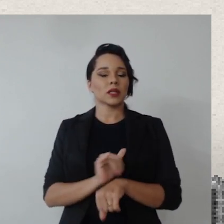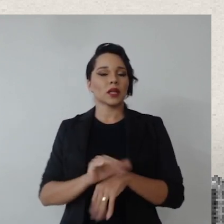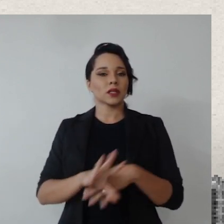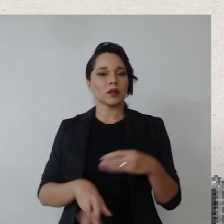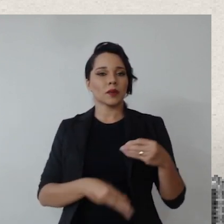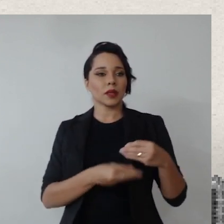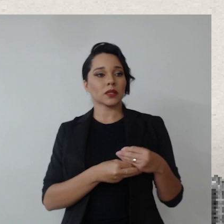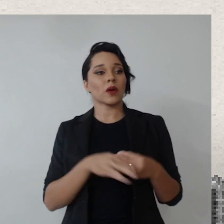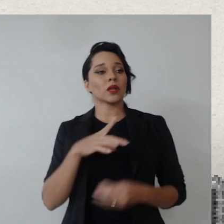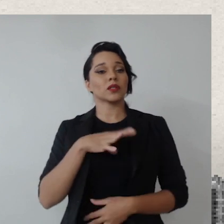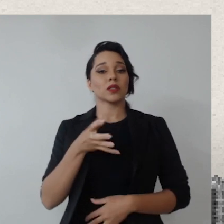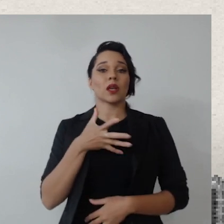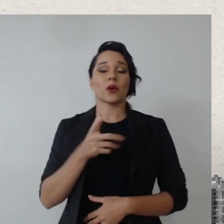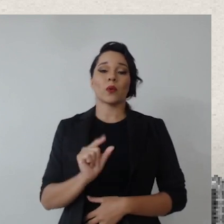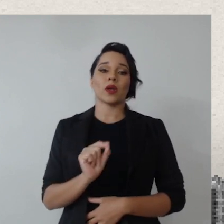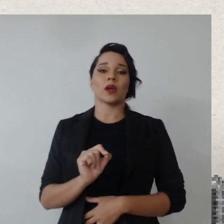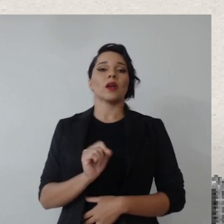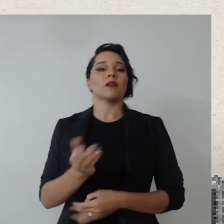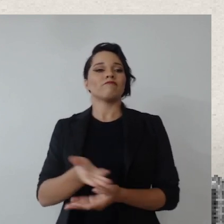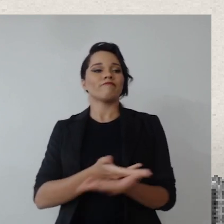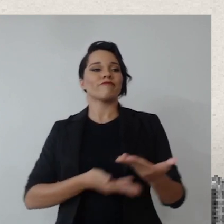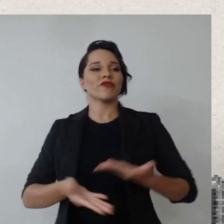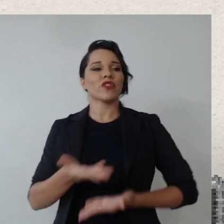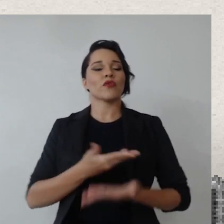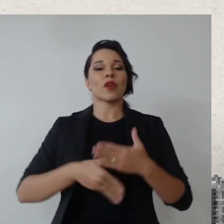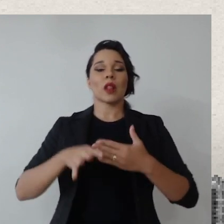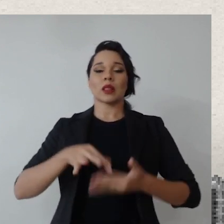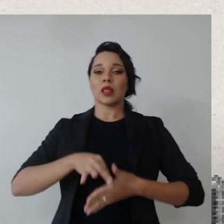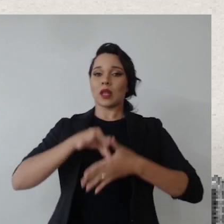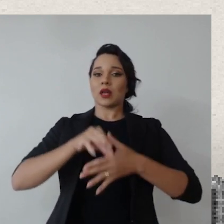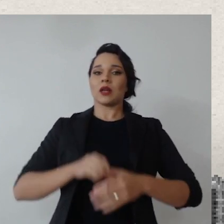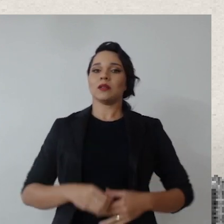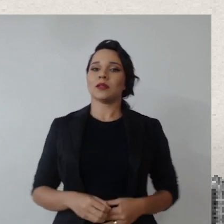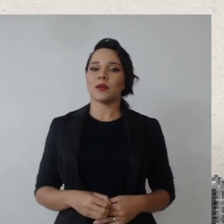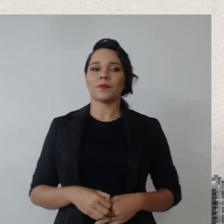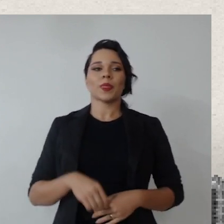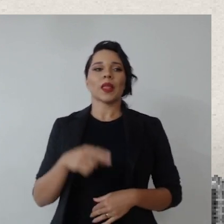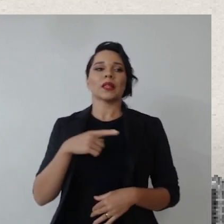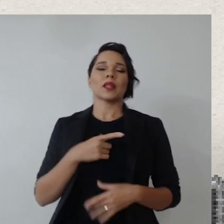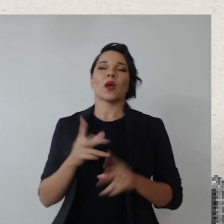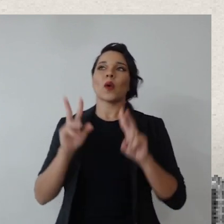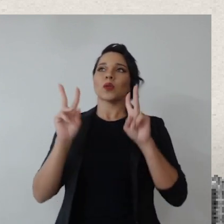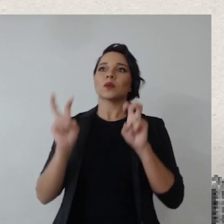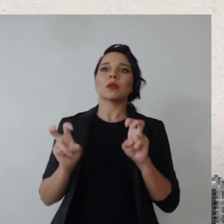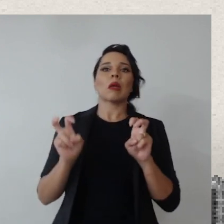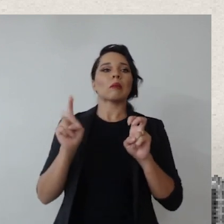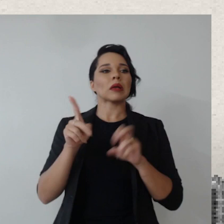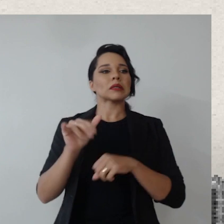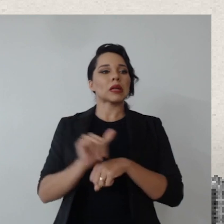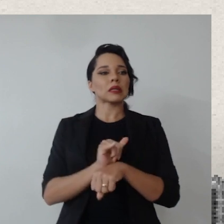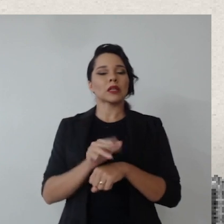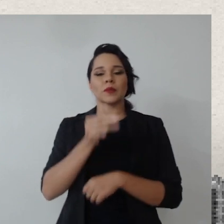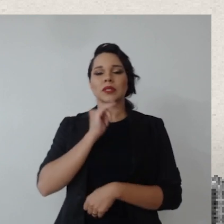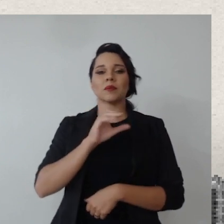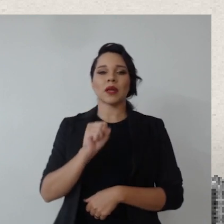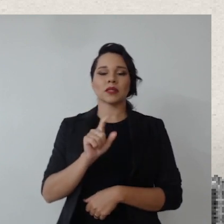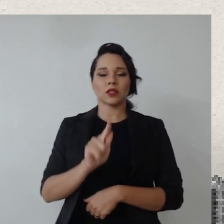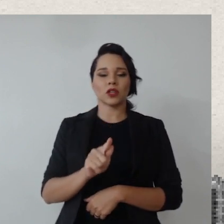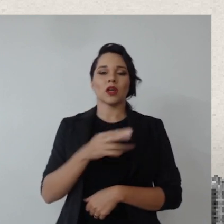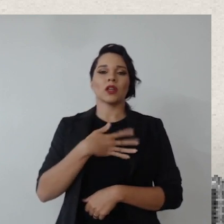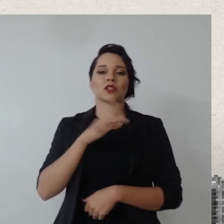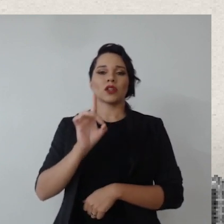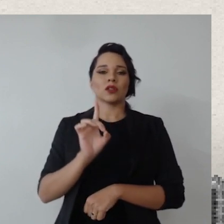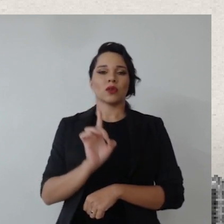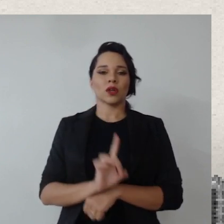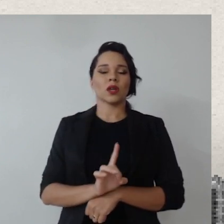instrumentos, na implementação, a gente procura envolver as lideranças, a gente tem, quando o tema, ele é muito estratégico como ISG, ele